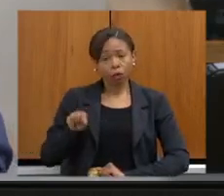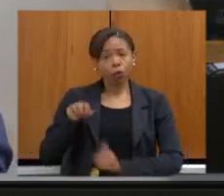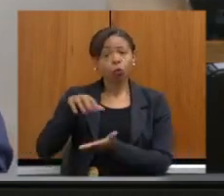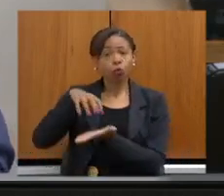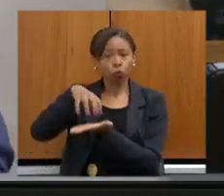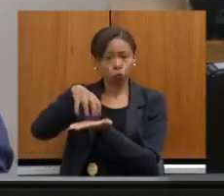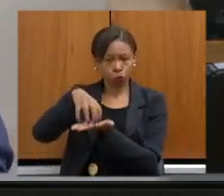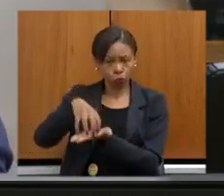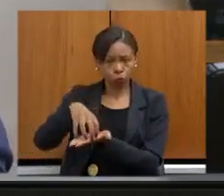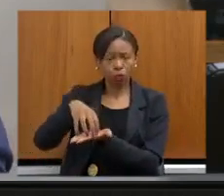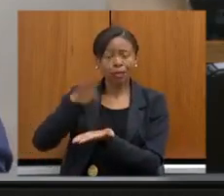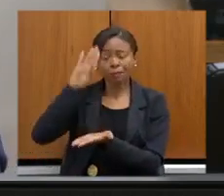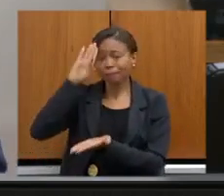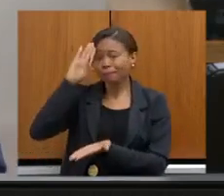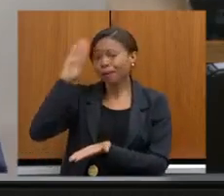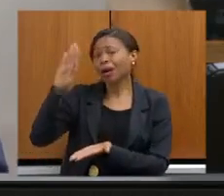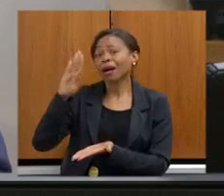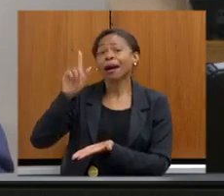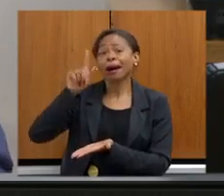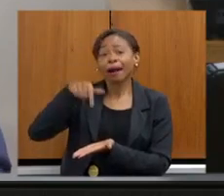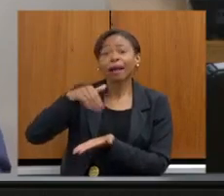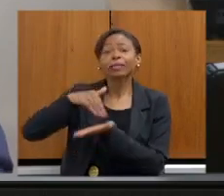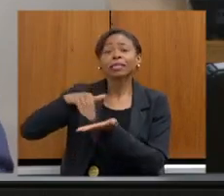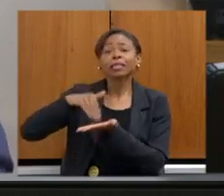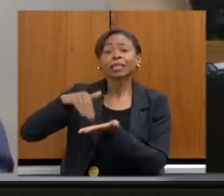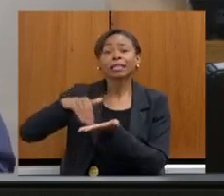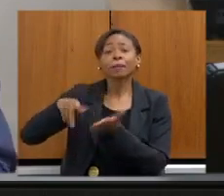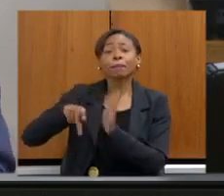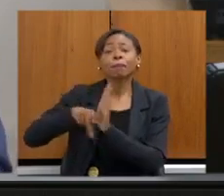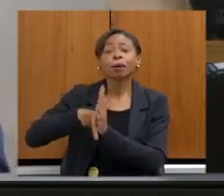um ator principal é a Secretaria de Agricultura.